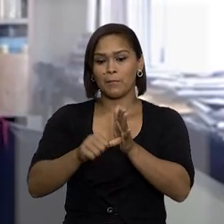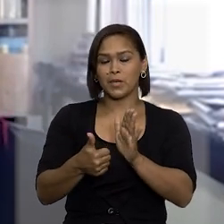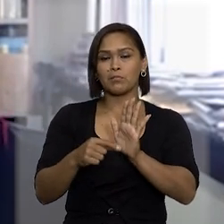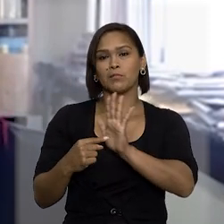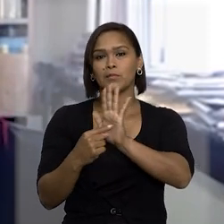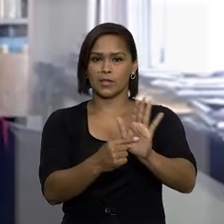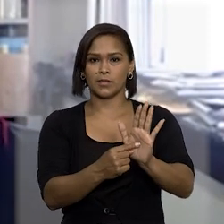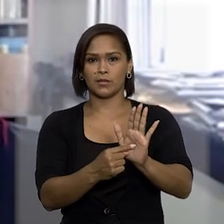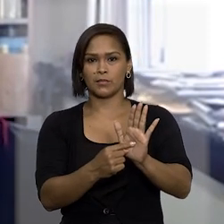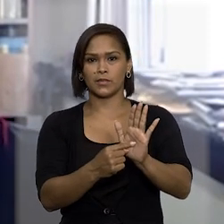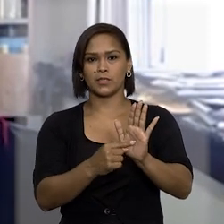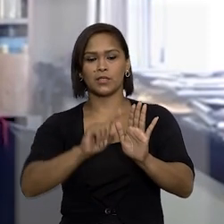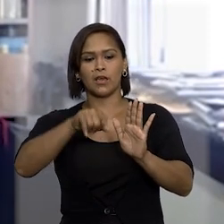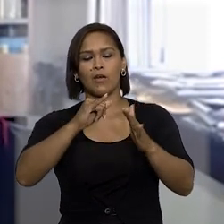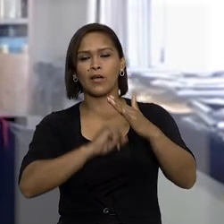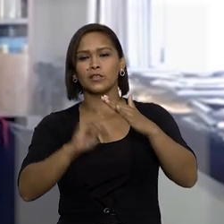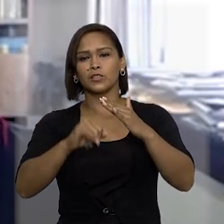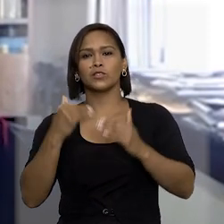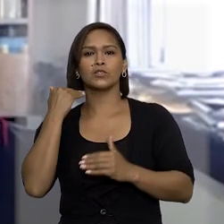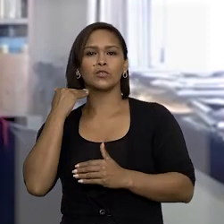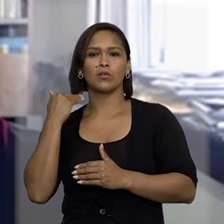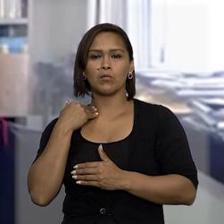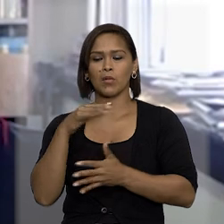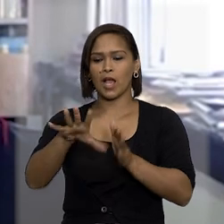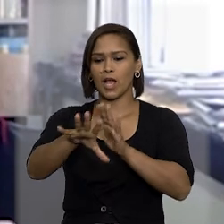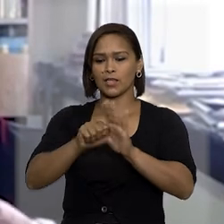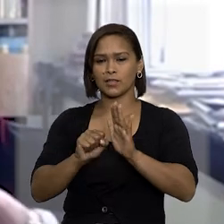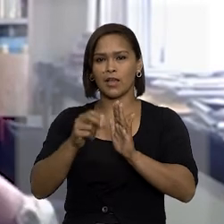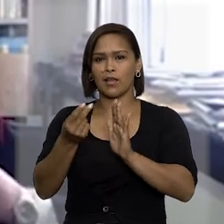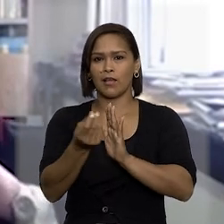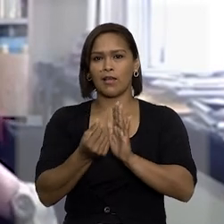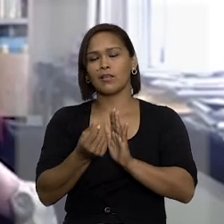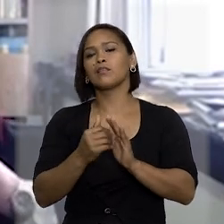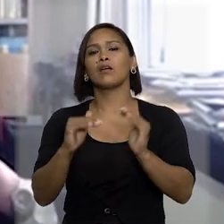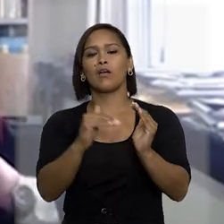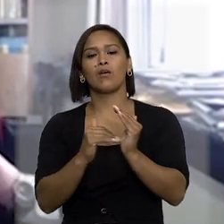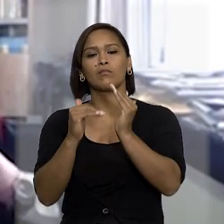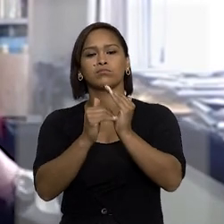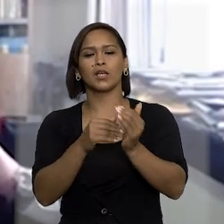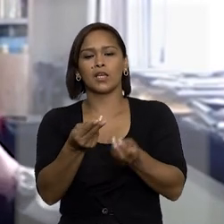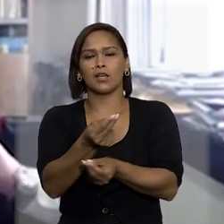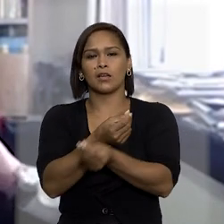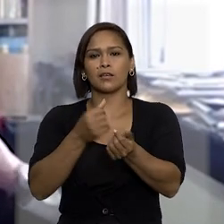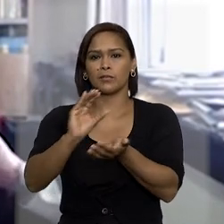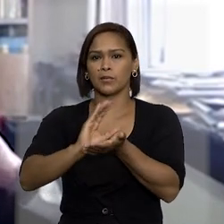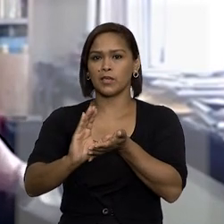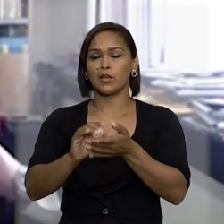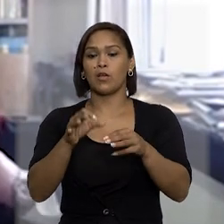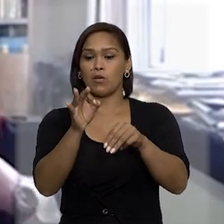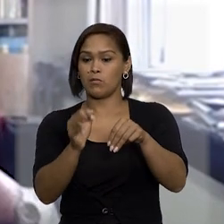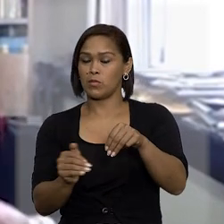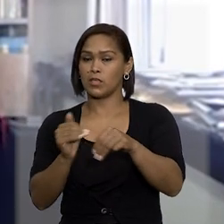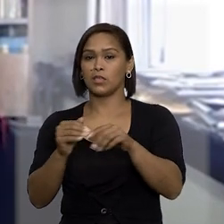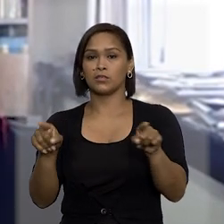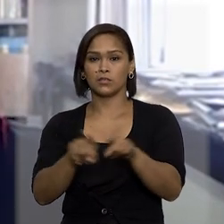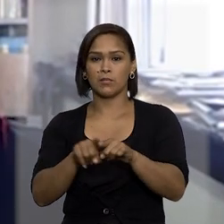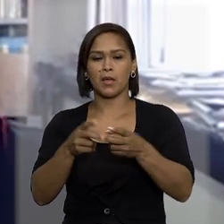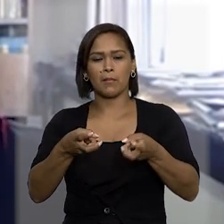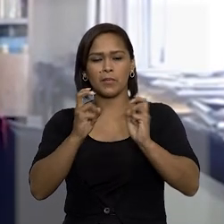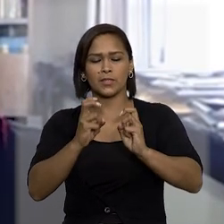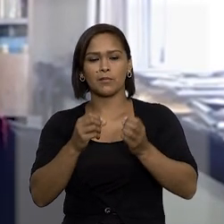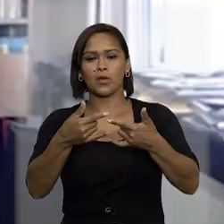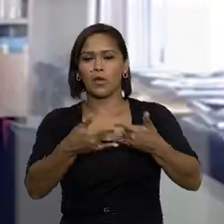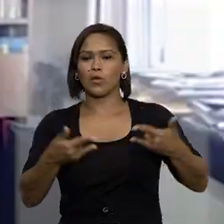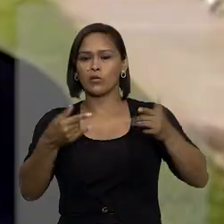apresentação à instituição financeira sacada ou à Câmara de Compensação. O ministro observou que o cheque não